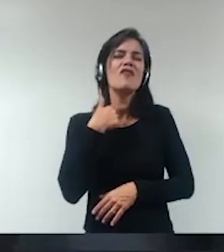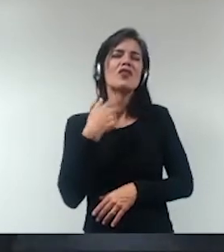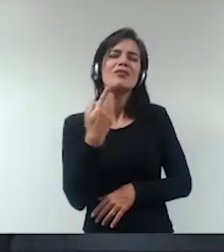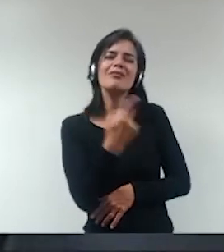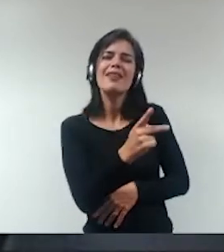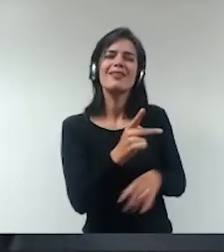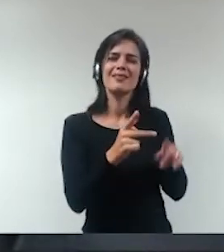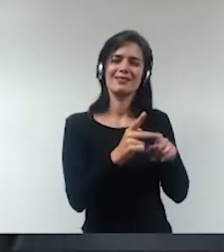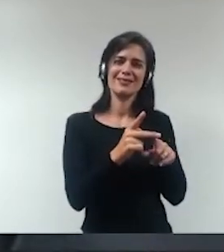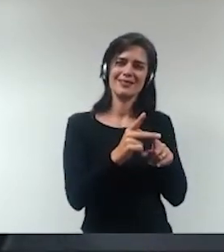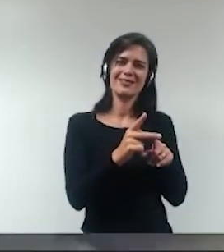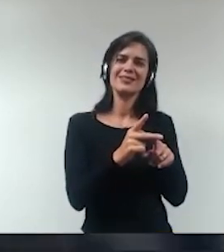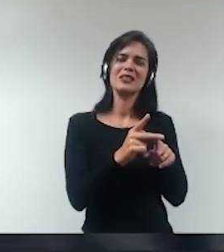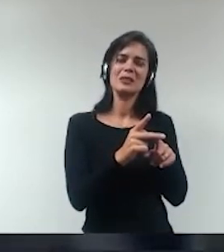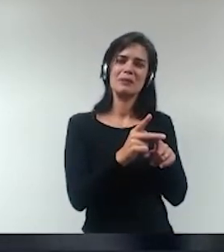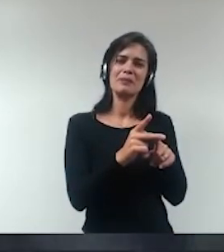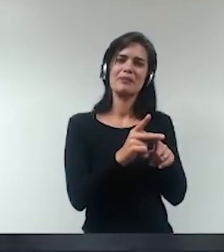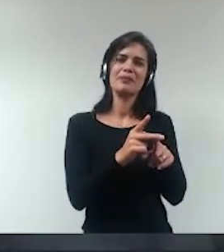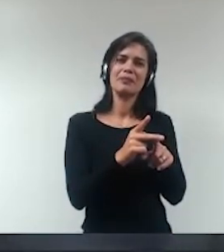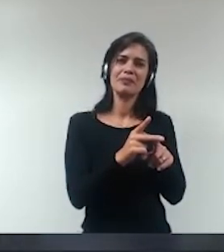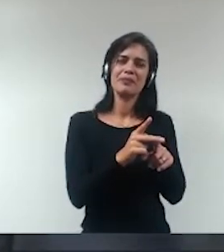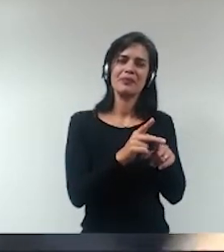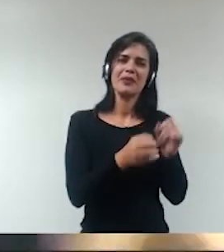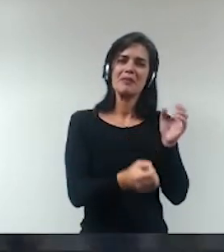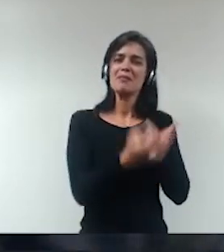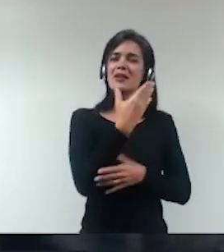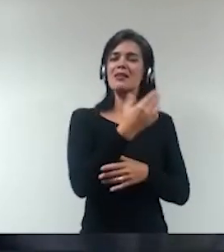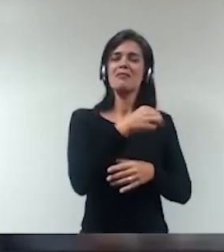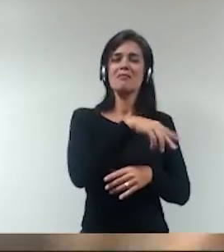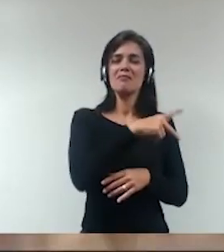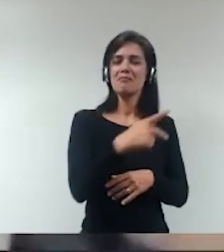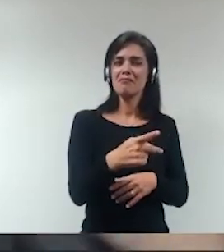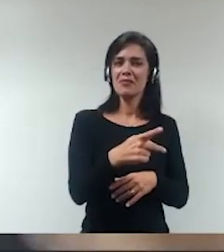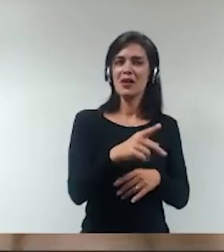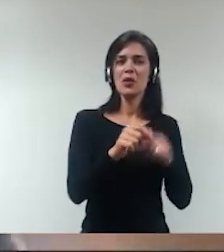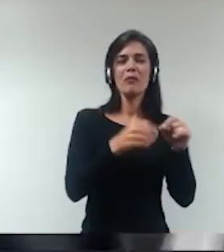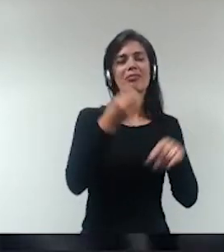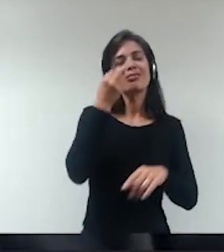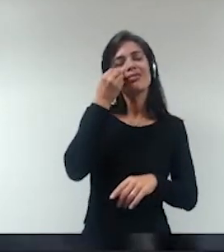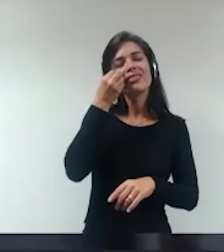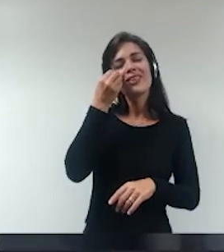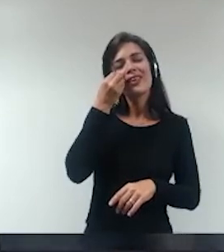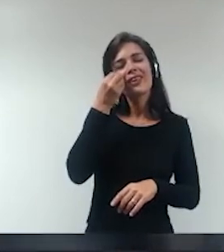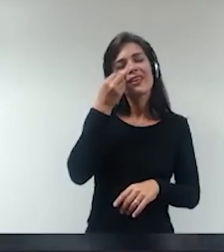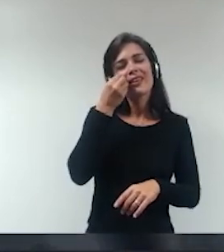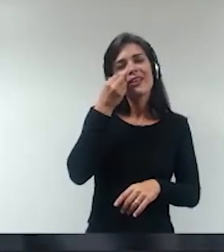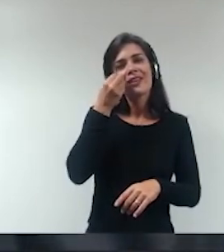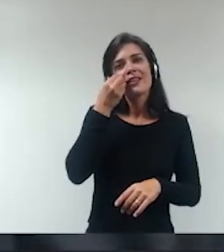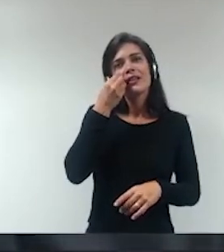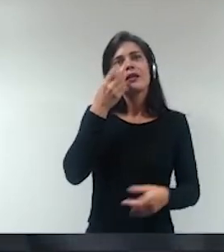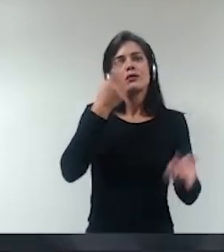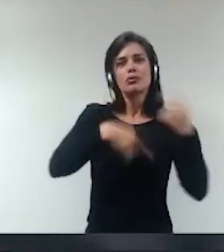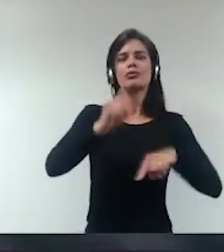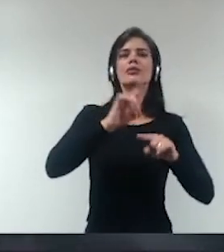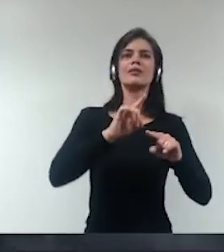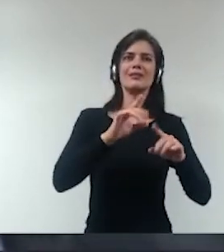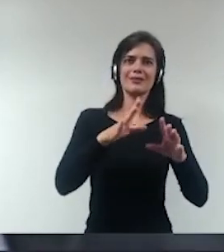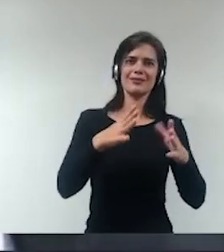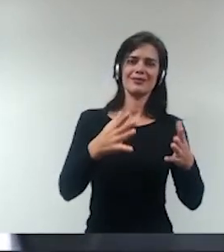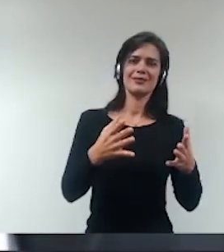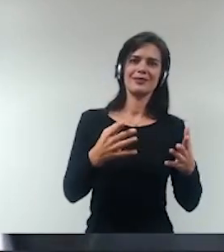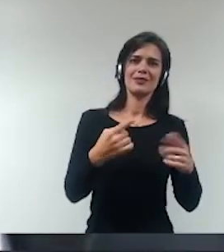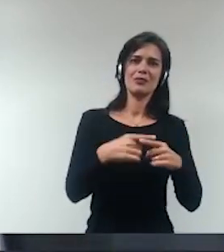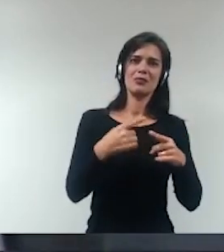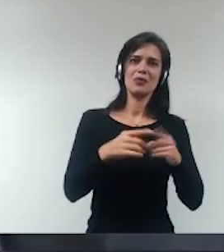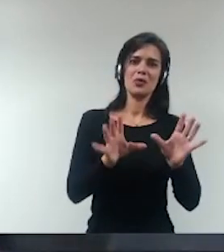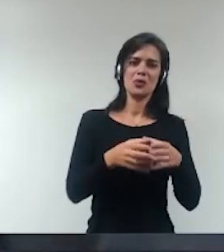aspas do presidente ao editar aquela medida provisória foi tentar destravar o medo da